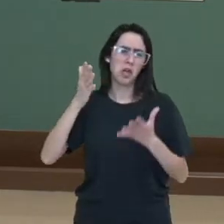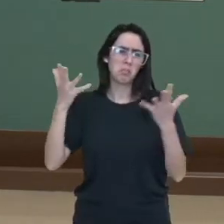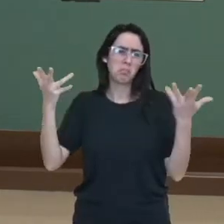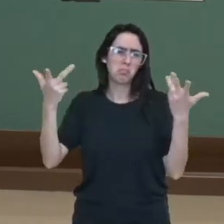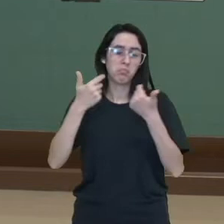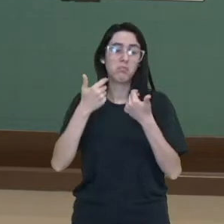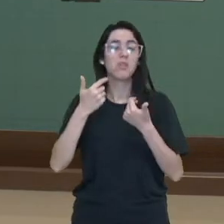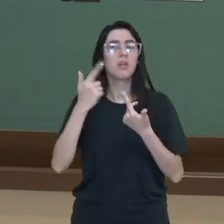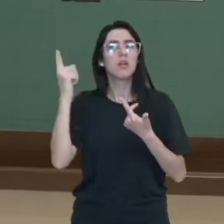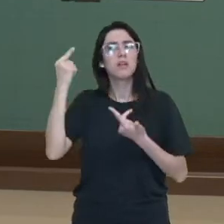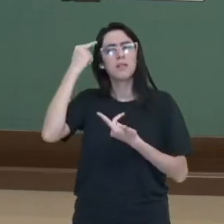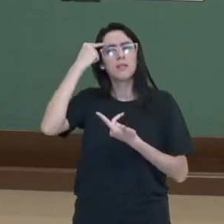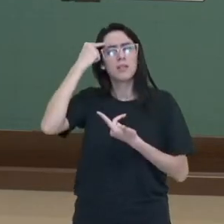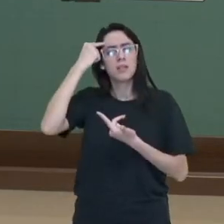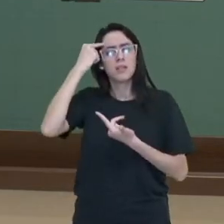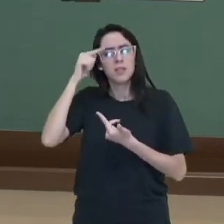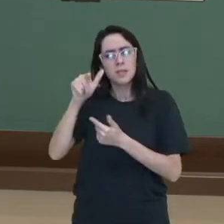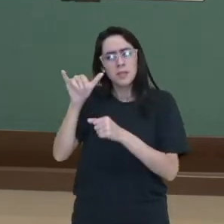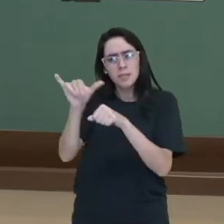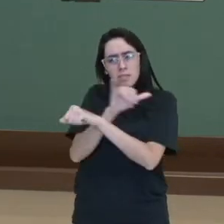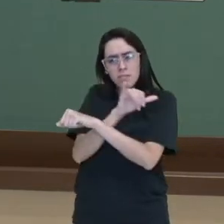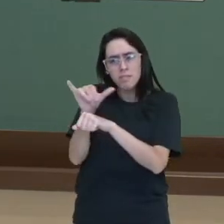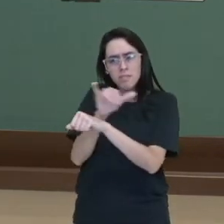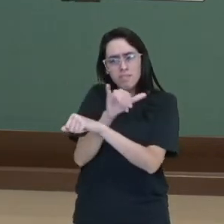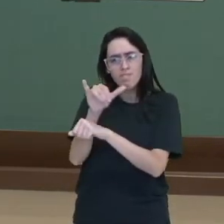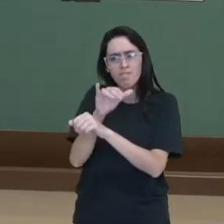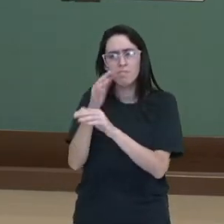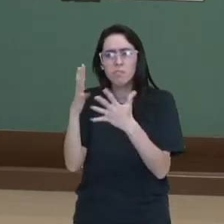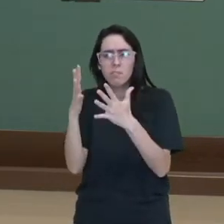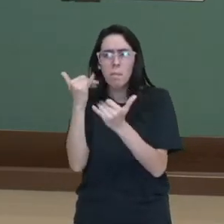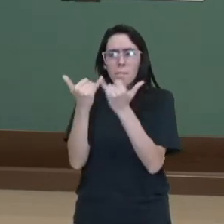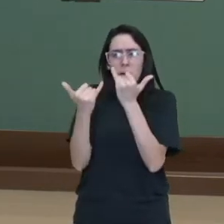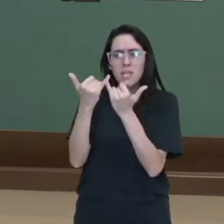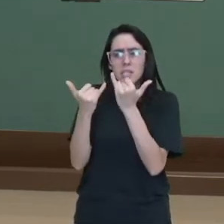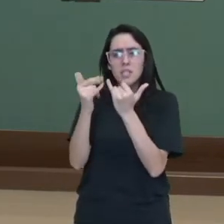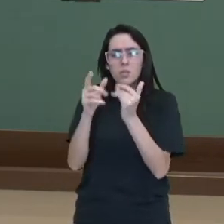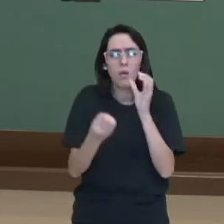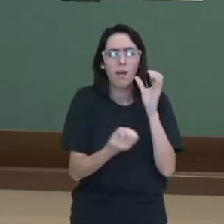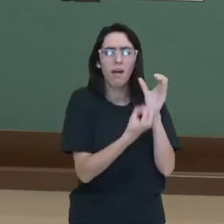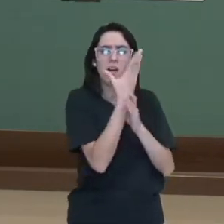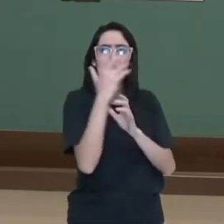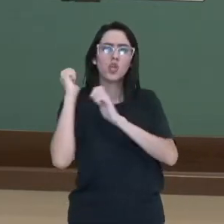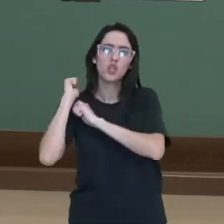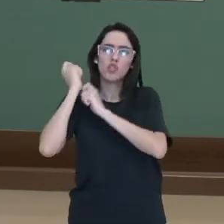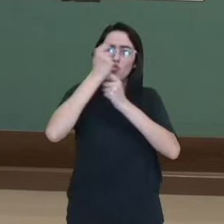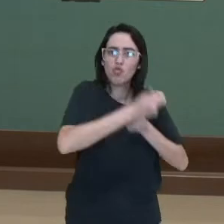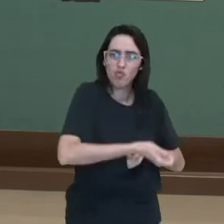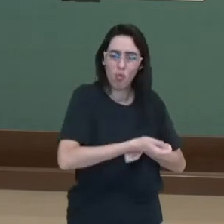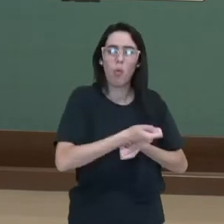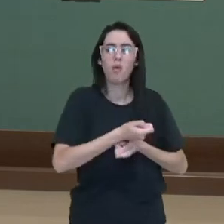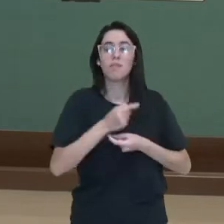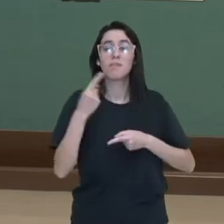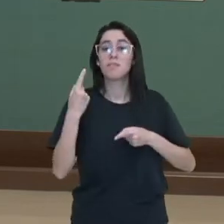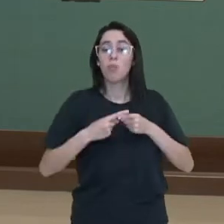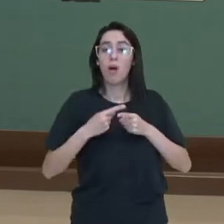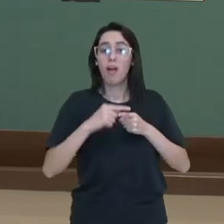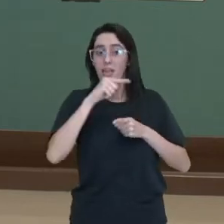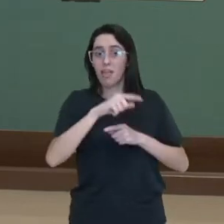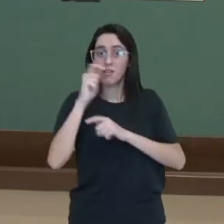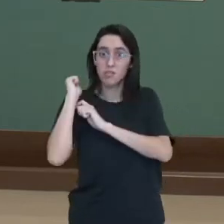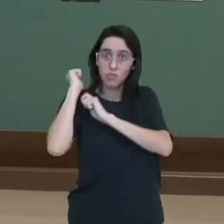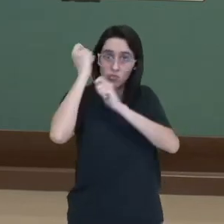jiu-jitsu, é que ele criou o judô, pensando principalmente que o judô fosse usado